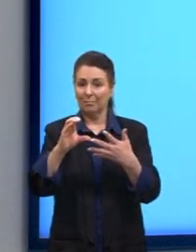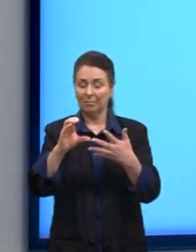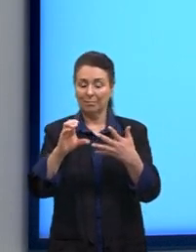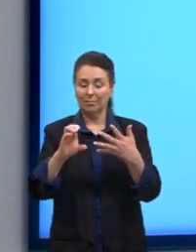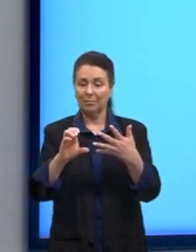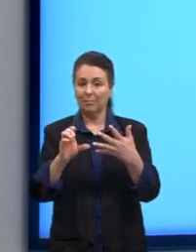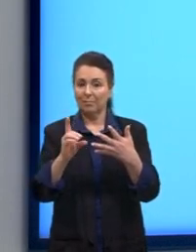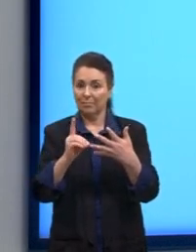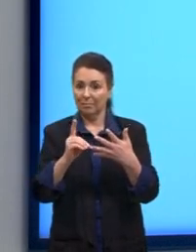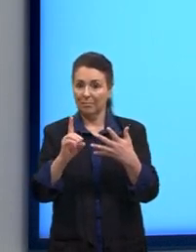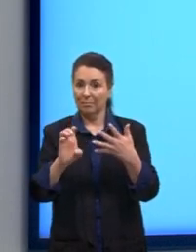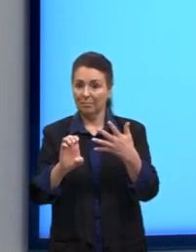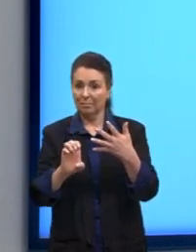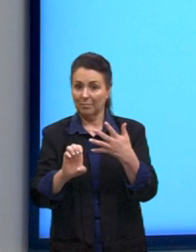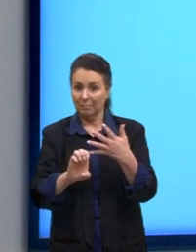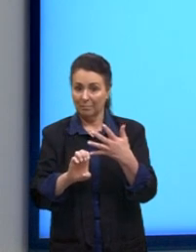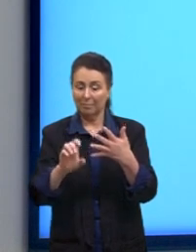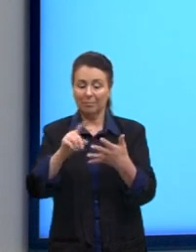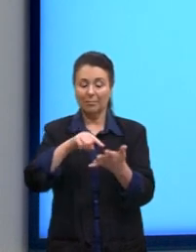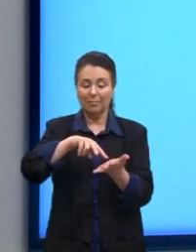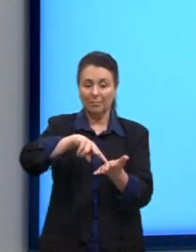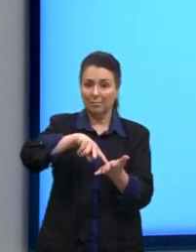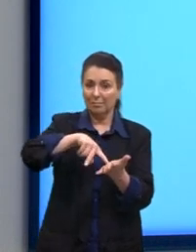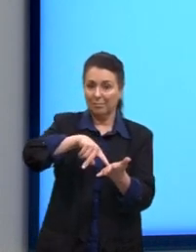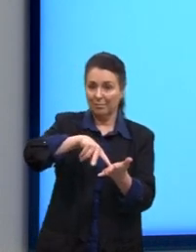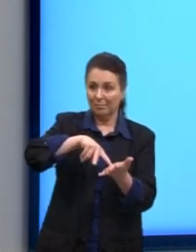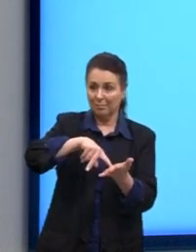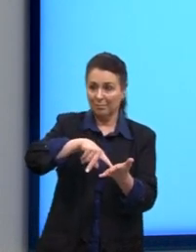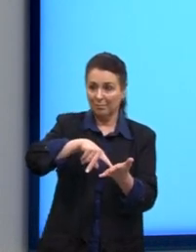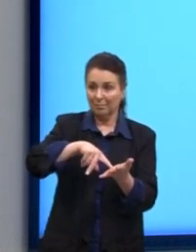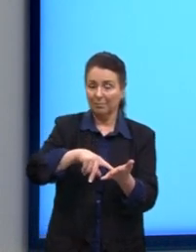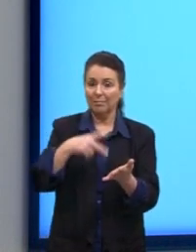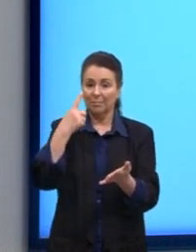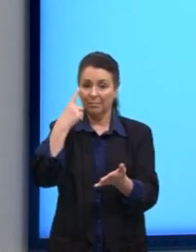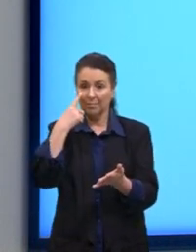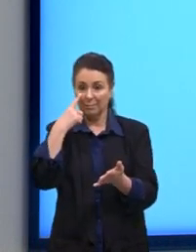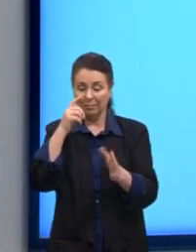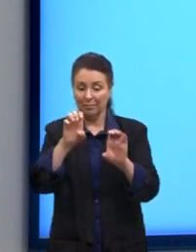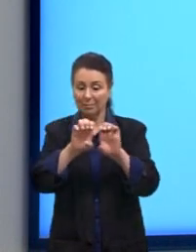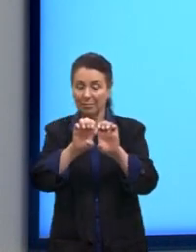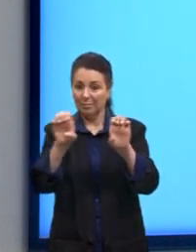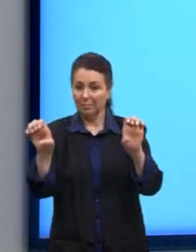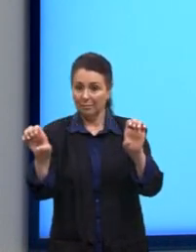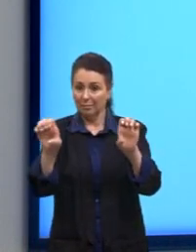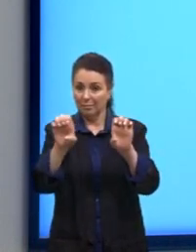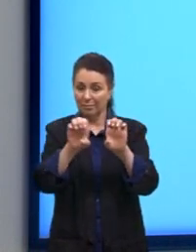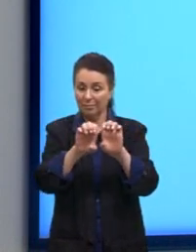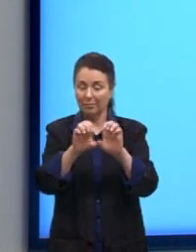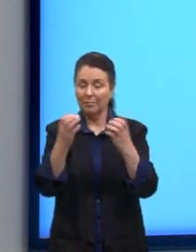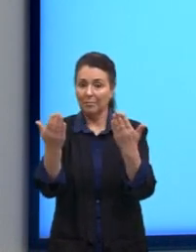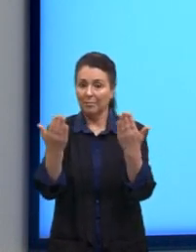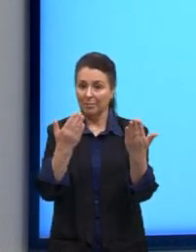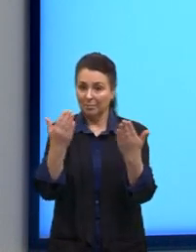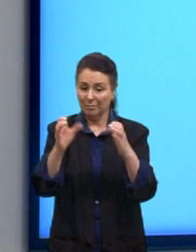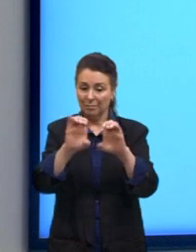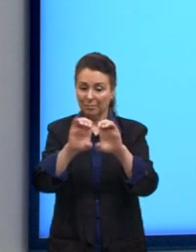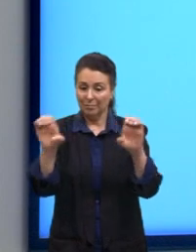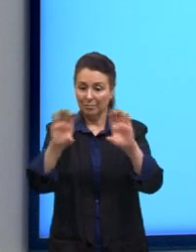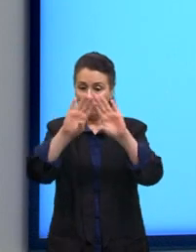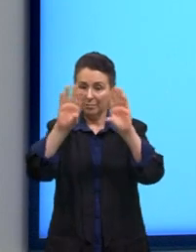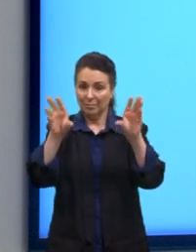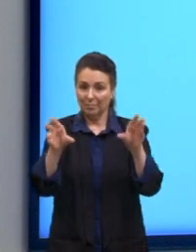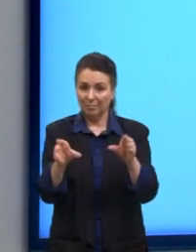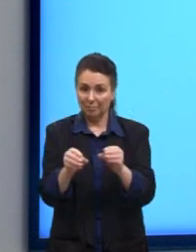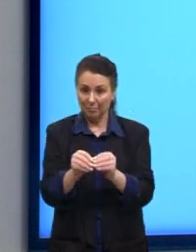são circunferências. Então, nós vamos olhar a equação que foi dada e comparar com a equação reduzida